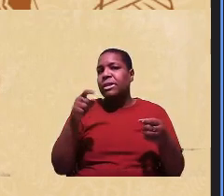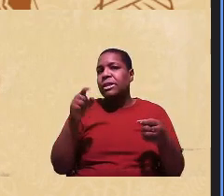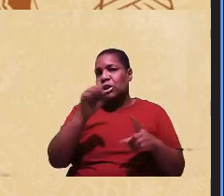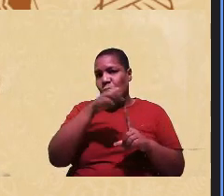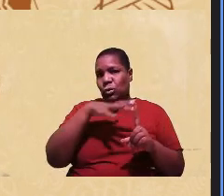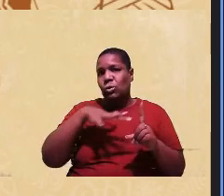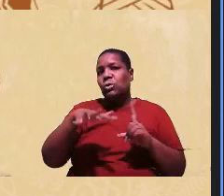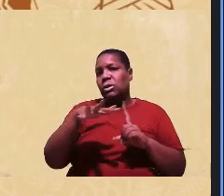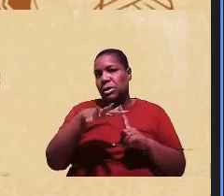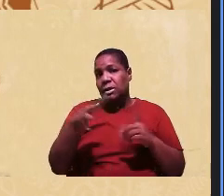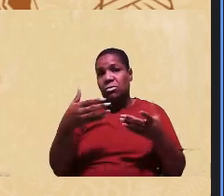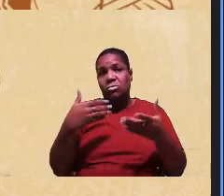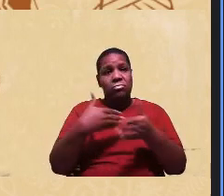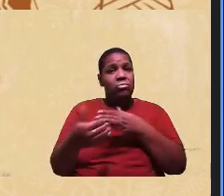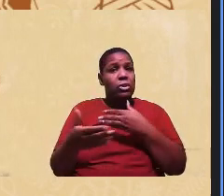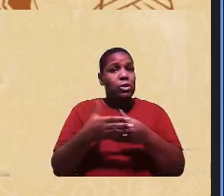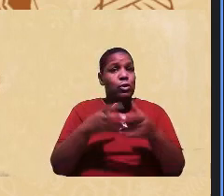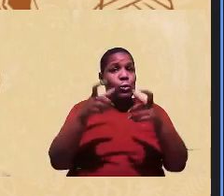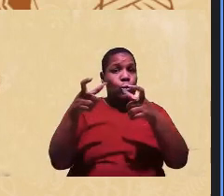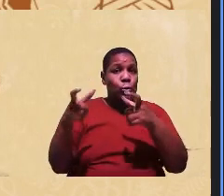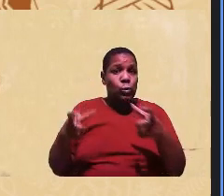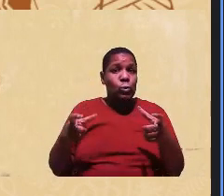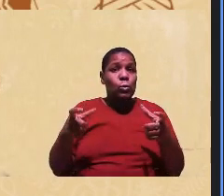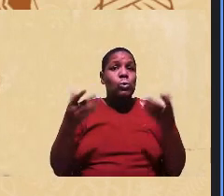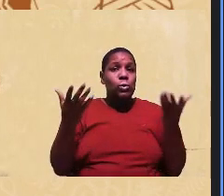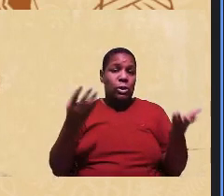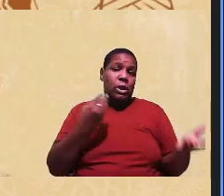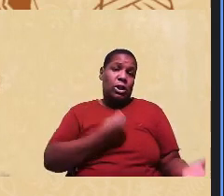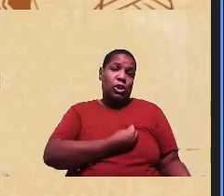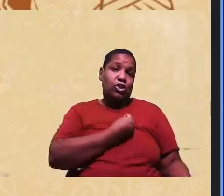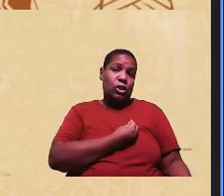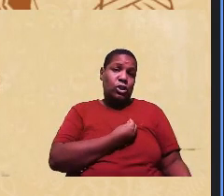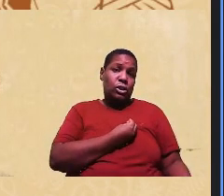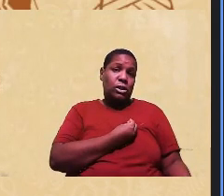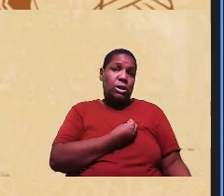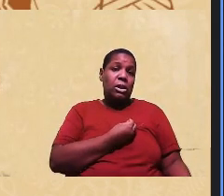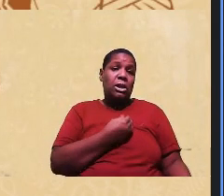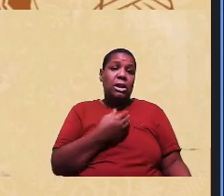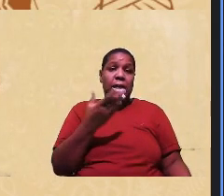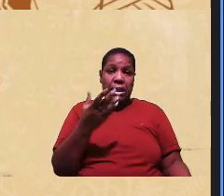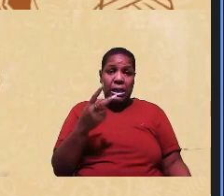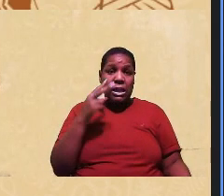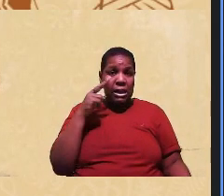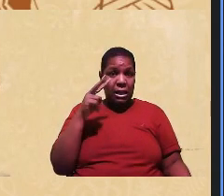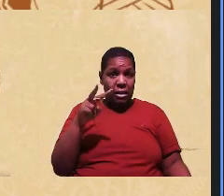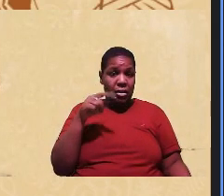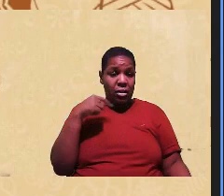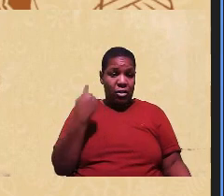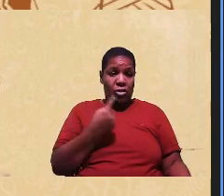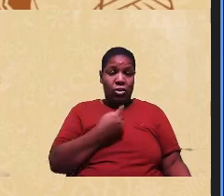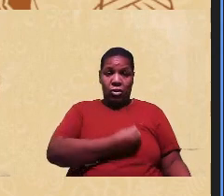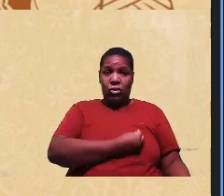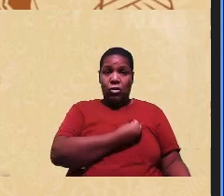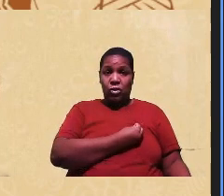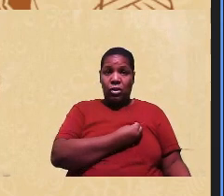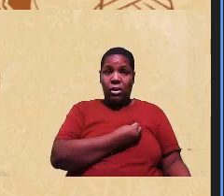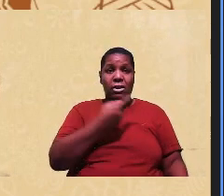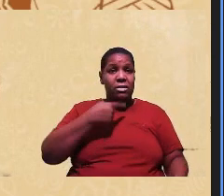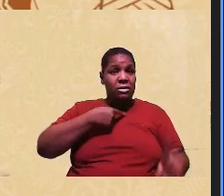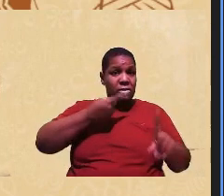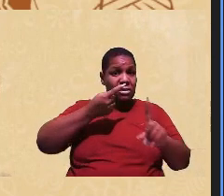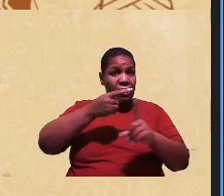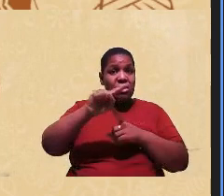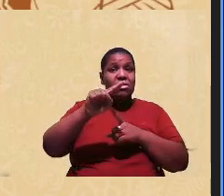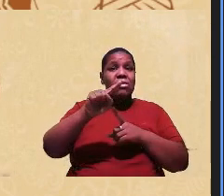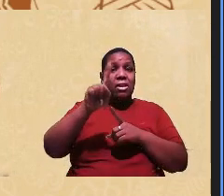independente do lugar de atuação que a gente esteja e dependendo da atuação em que a gente esteja esses desafios vão